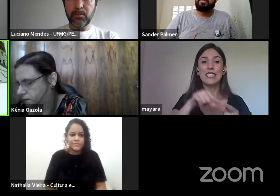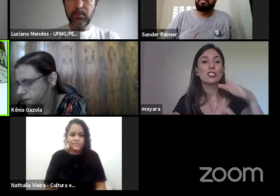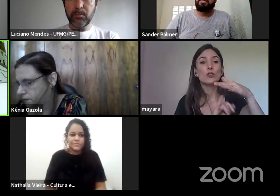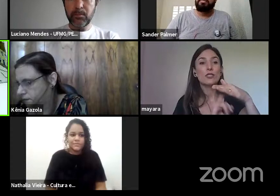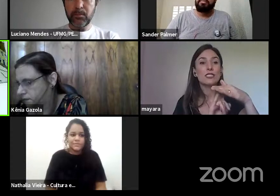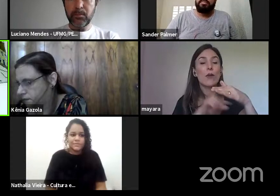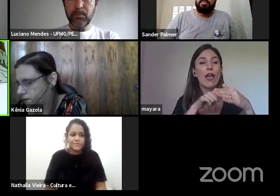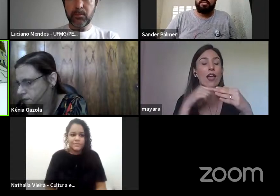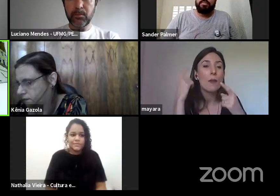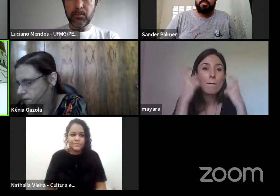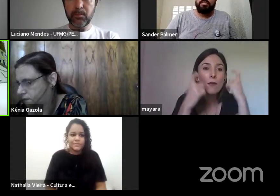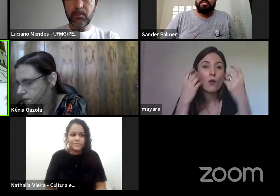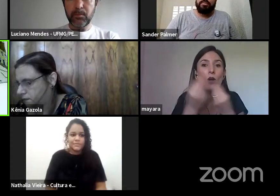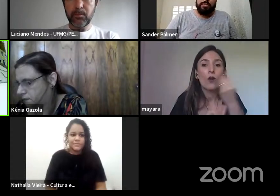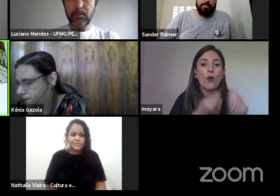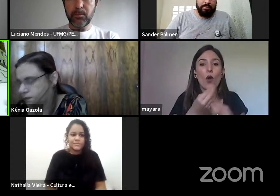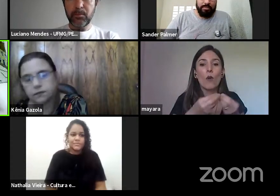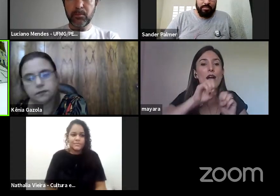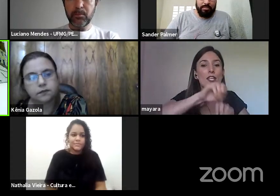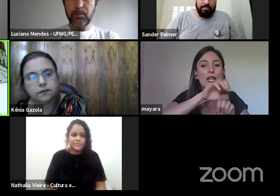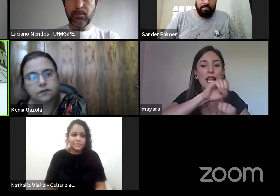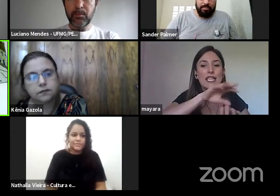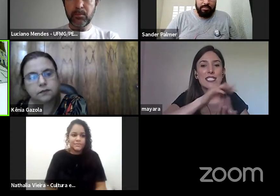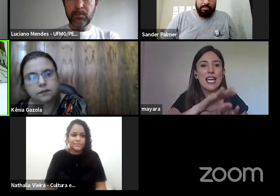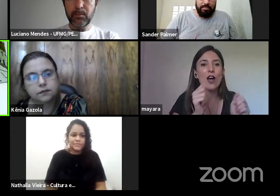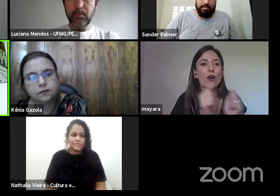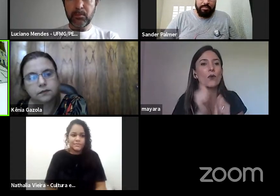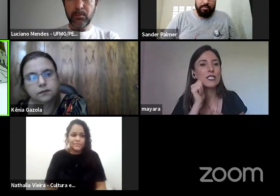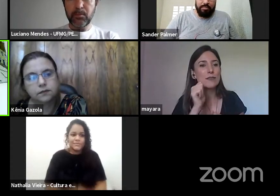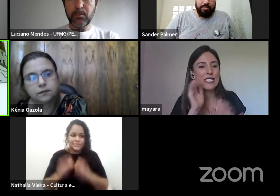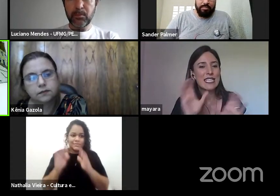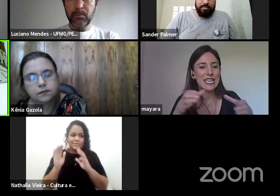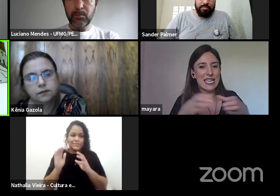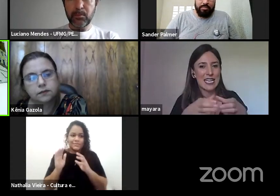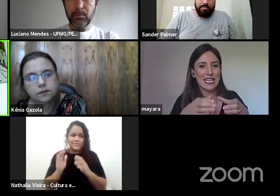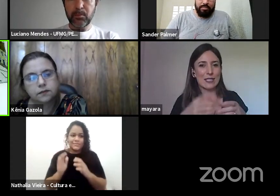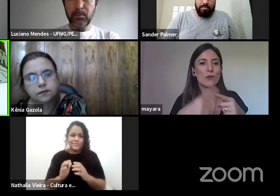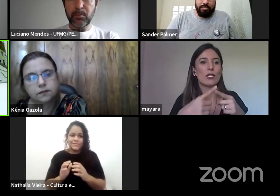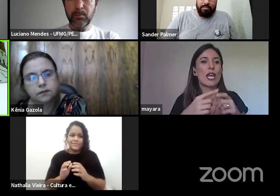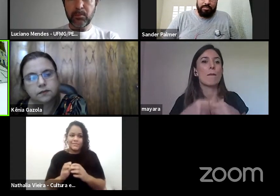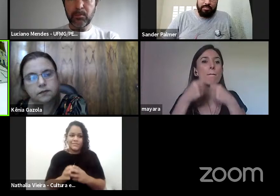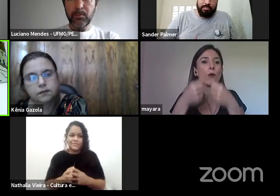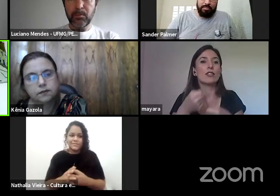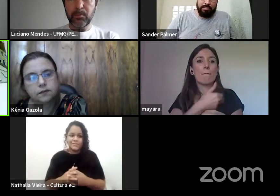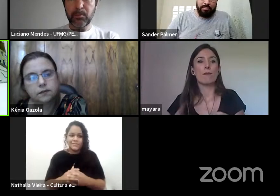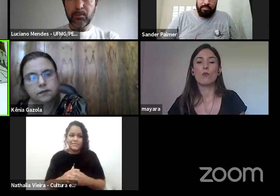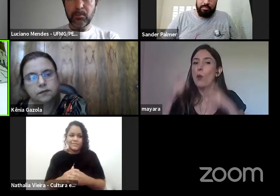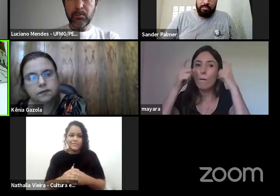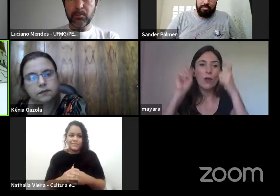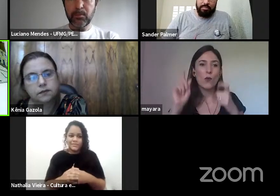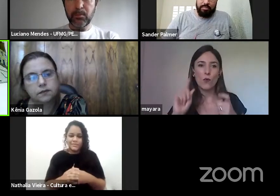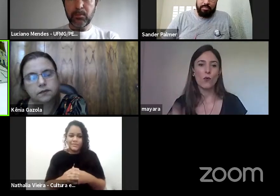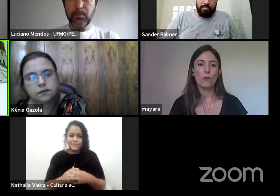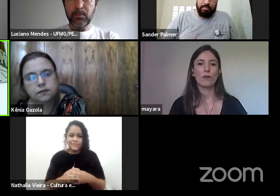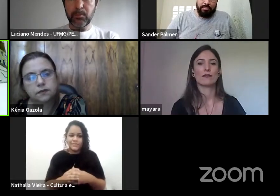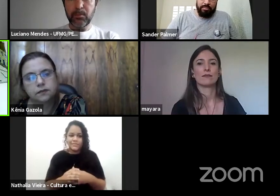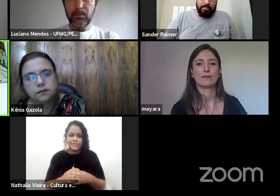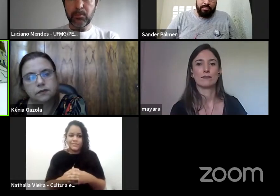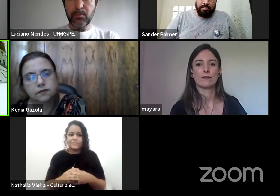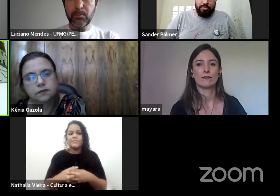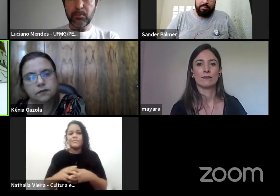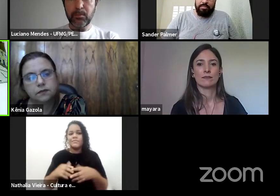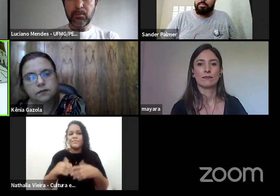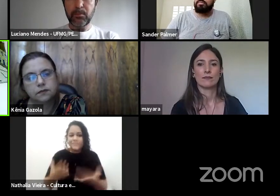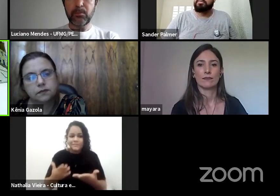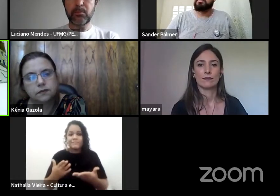com a educação feminina, já que o poder público não tem essa preocupação neste momento. Então, os recolhimentos se tornam